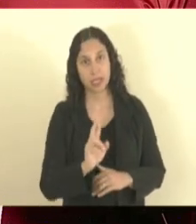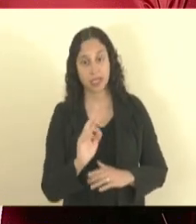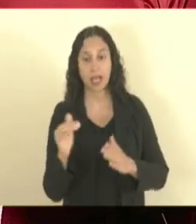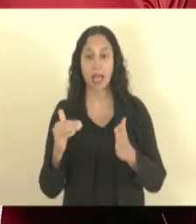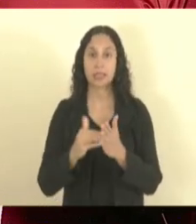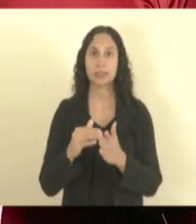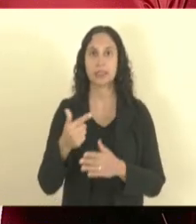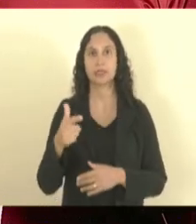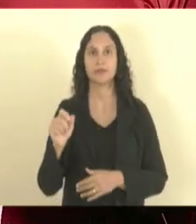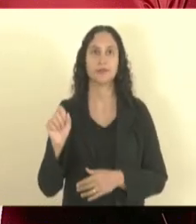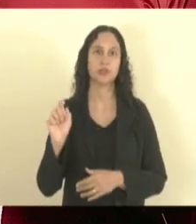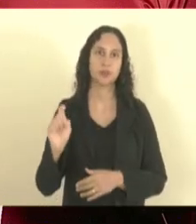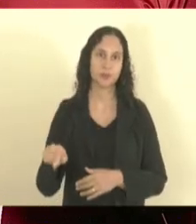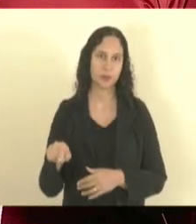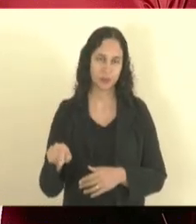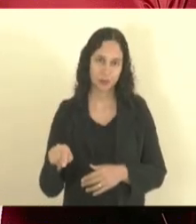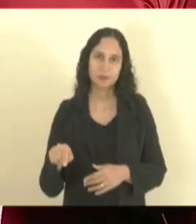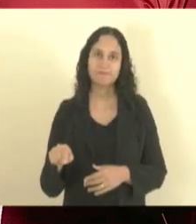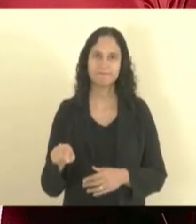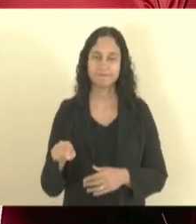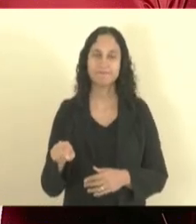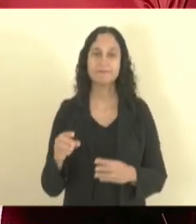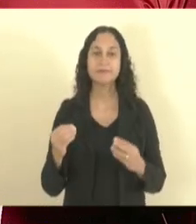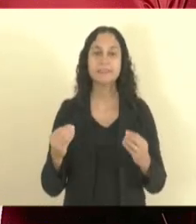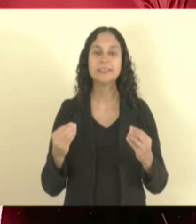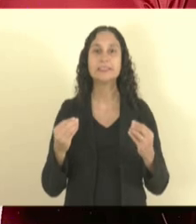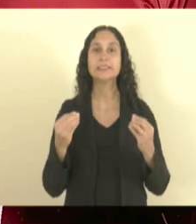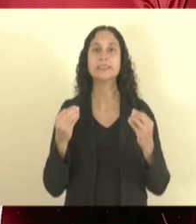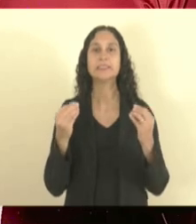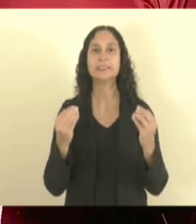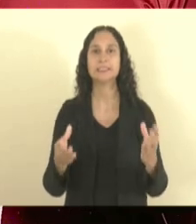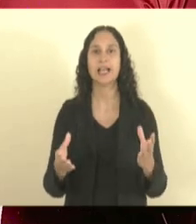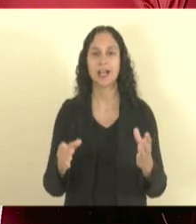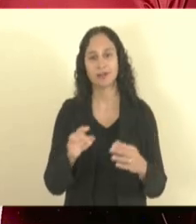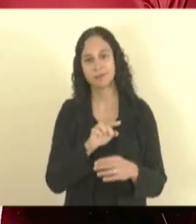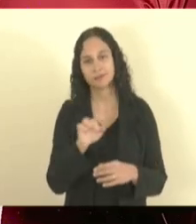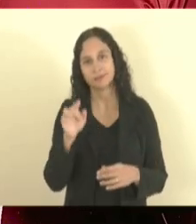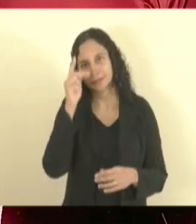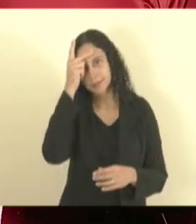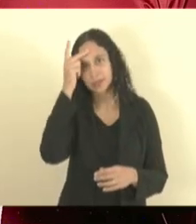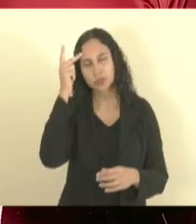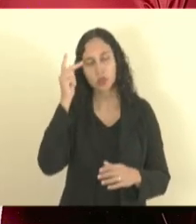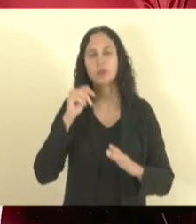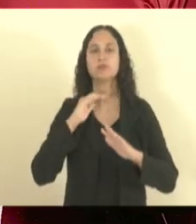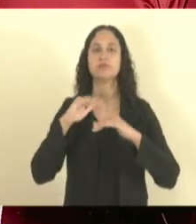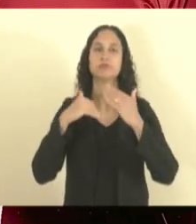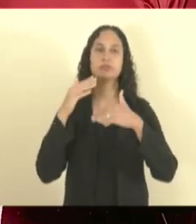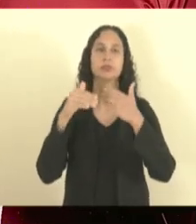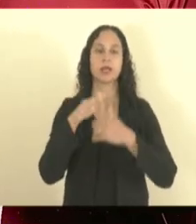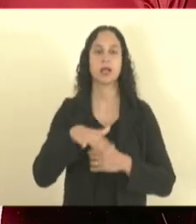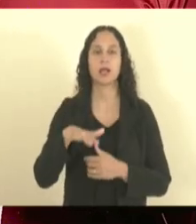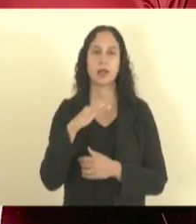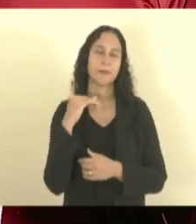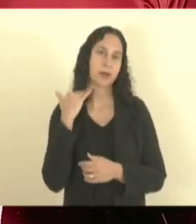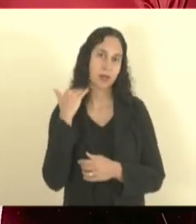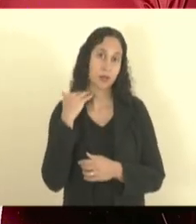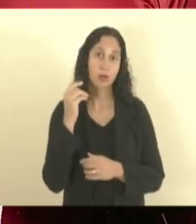A gente dá cidadania bancária às vezes para as pessoas. é um programa